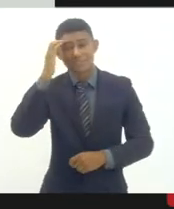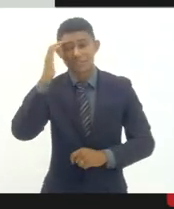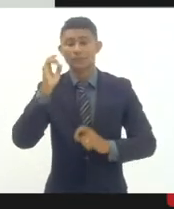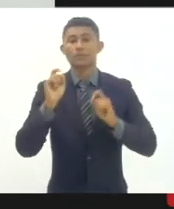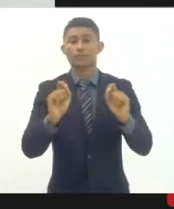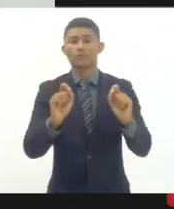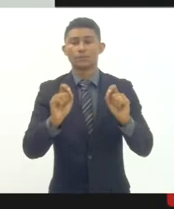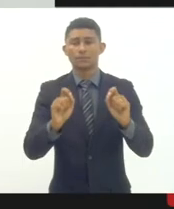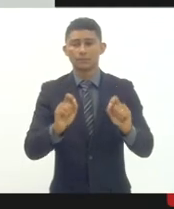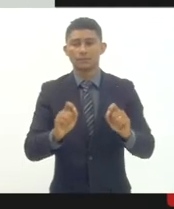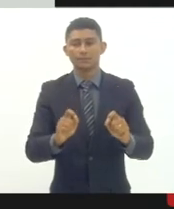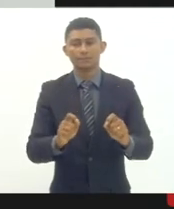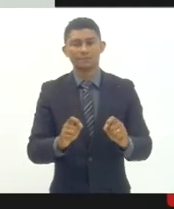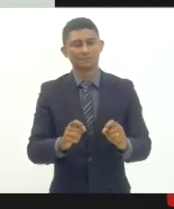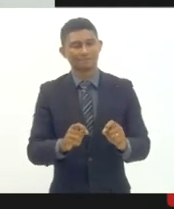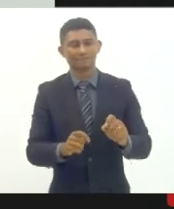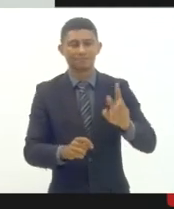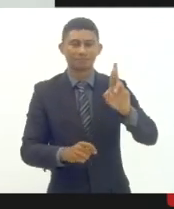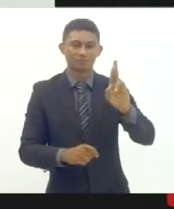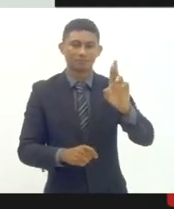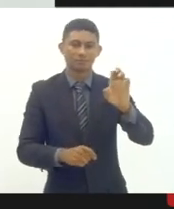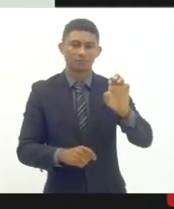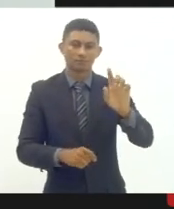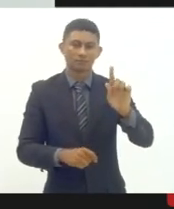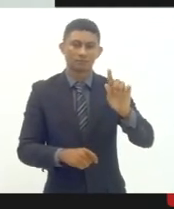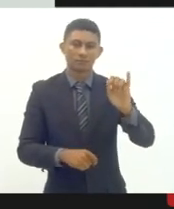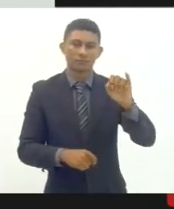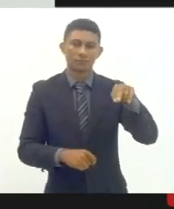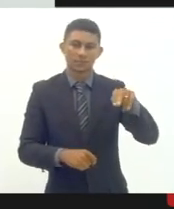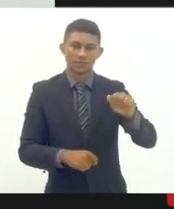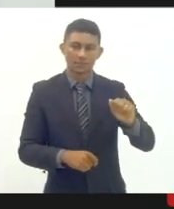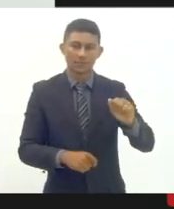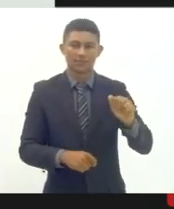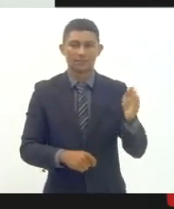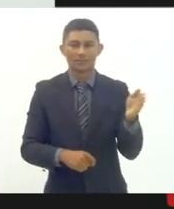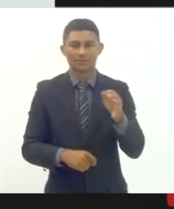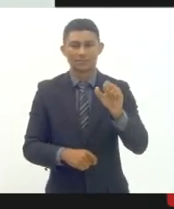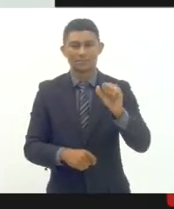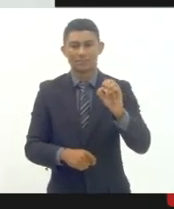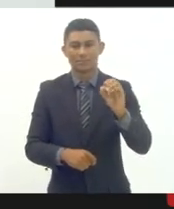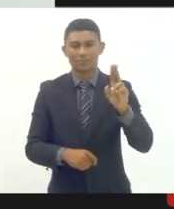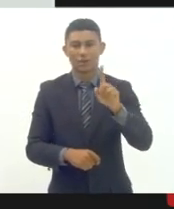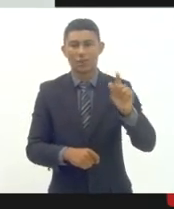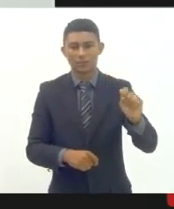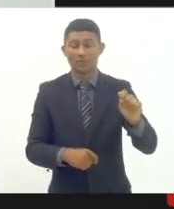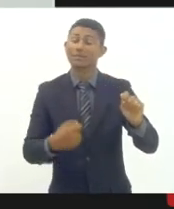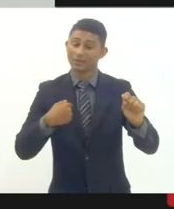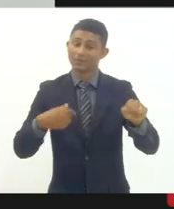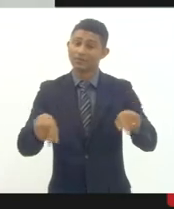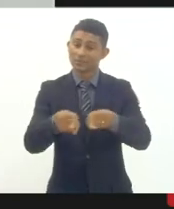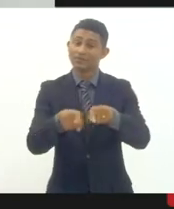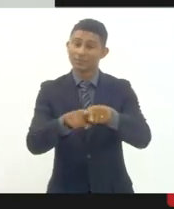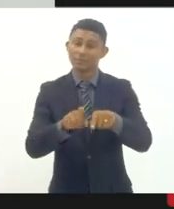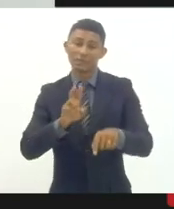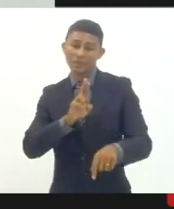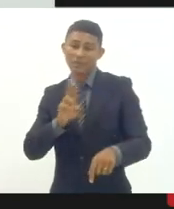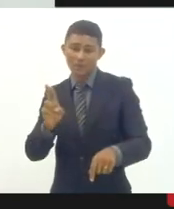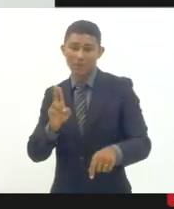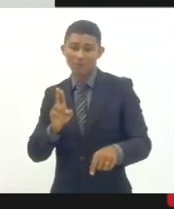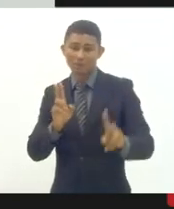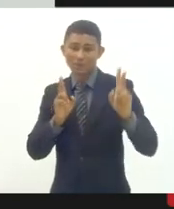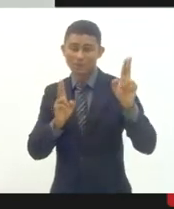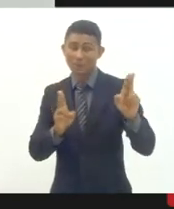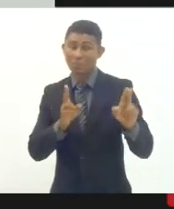a Regina falou a Regina Souza eu também sou Souza quem sabe a gente não é parente aí né Regina o que a Regina